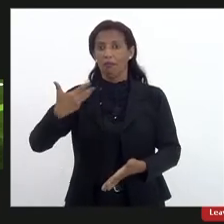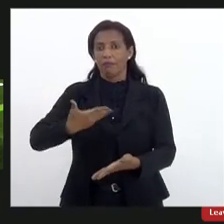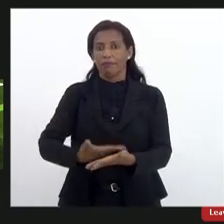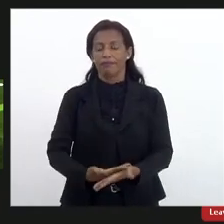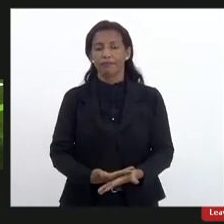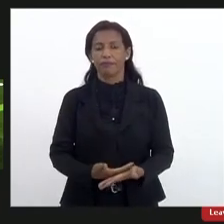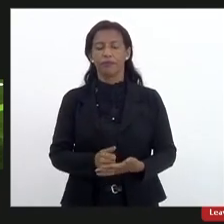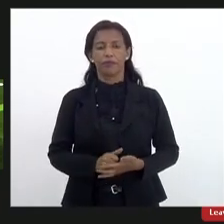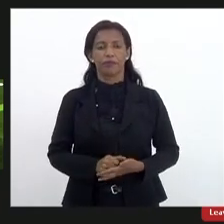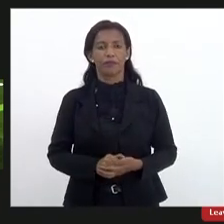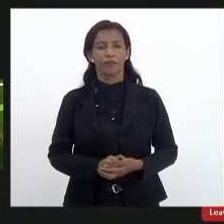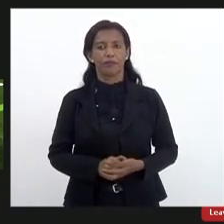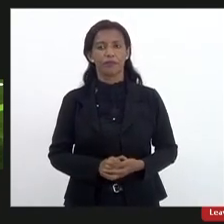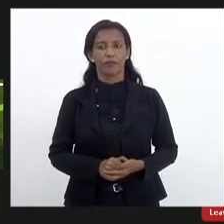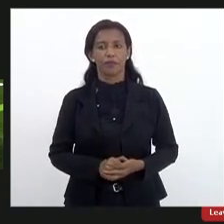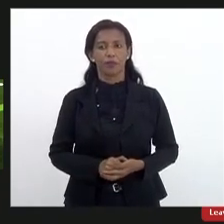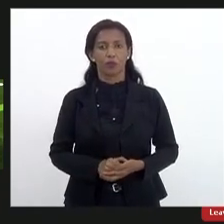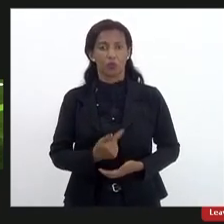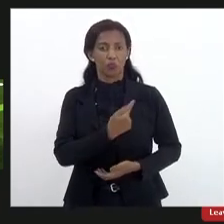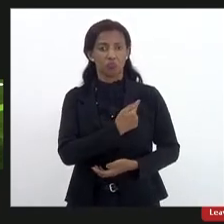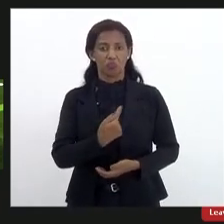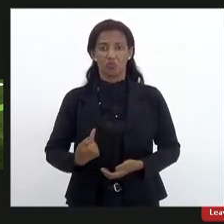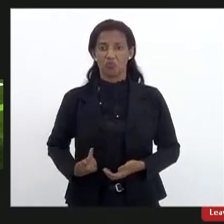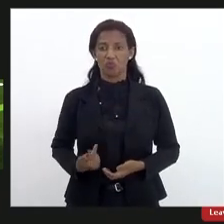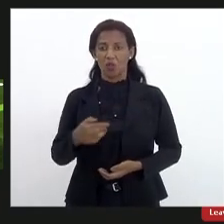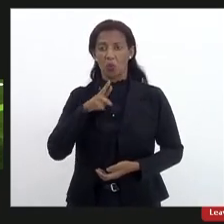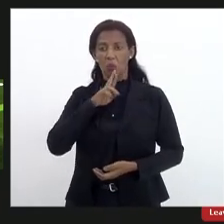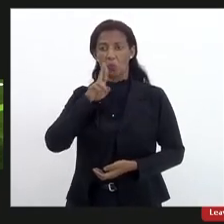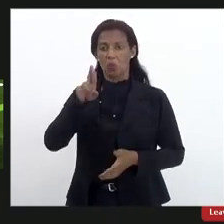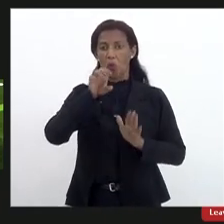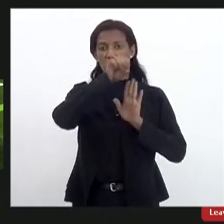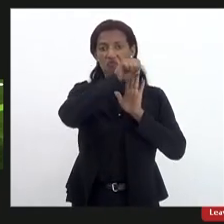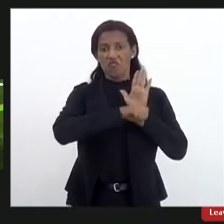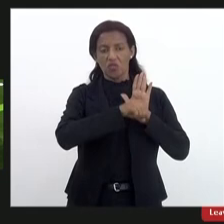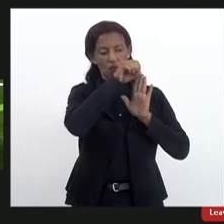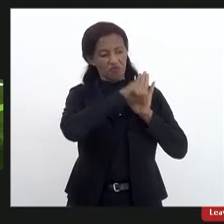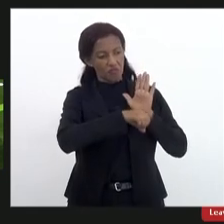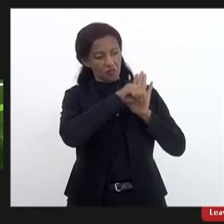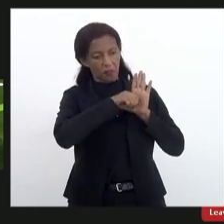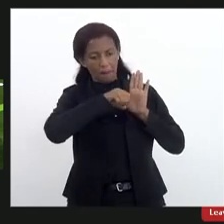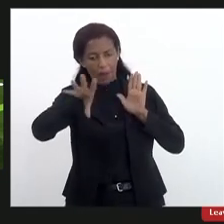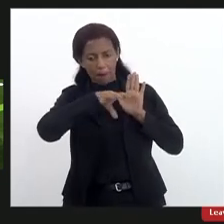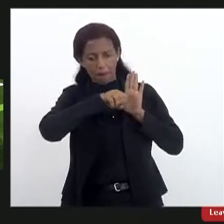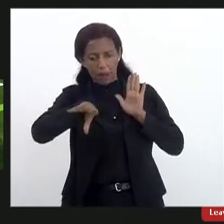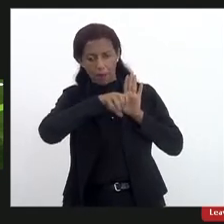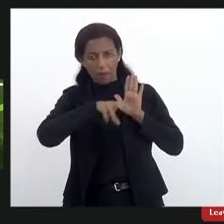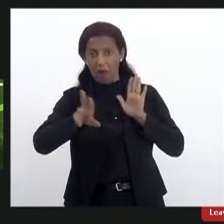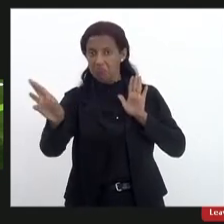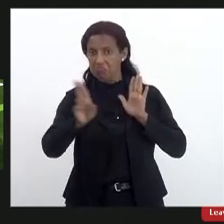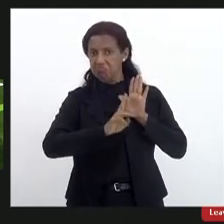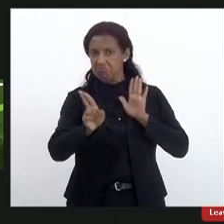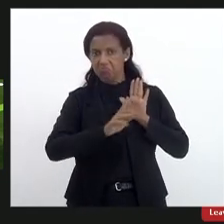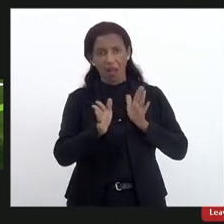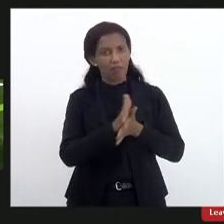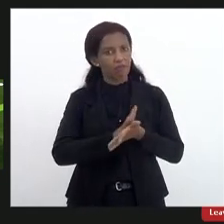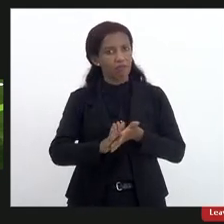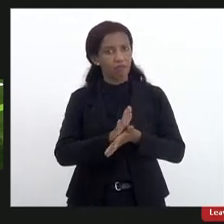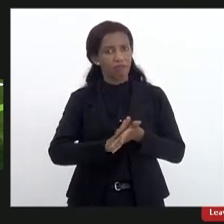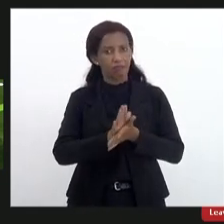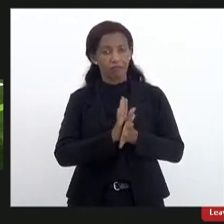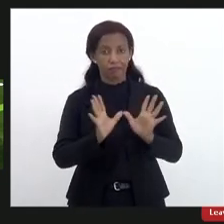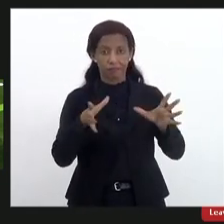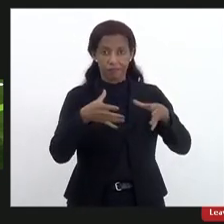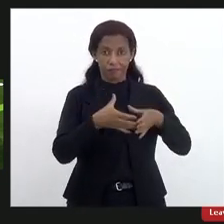o o o o governo não responde ao ofício encaminhado é pelo pelo